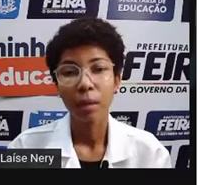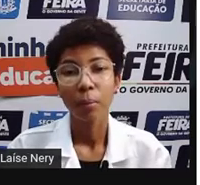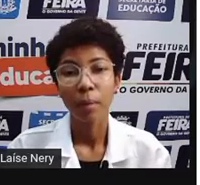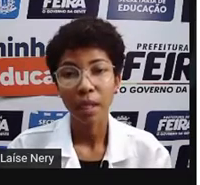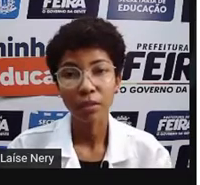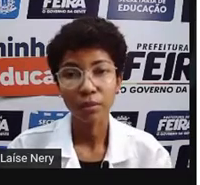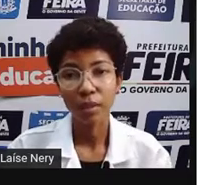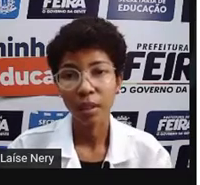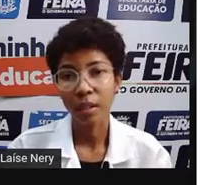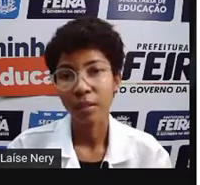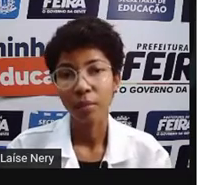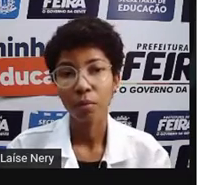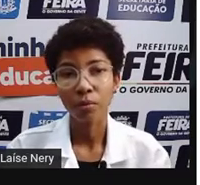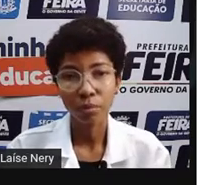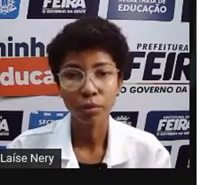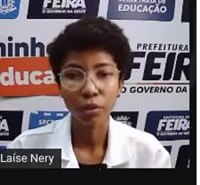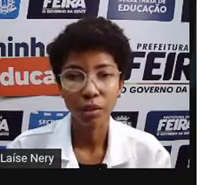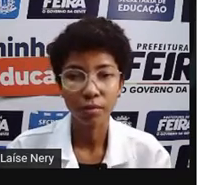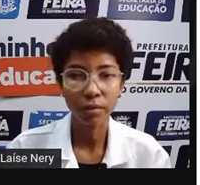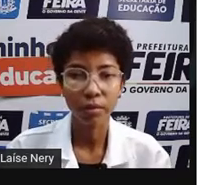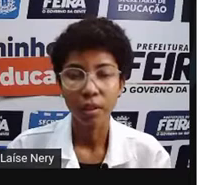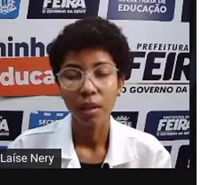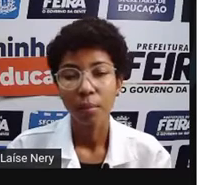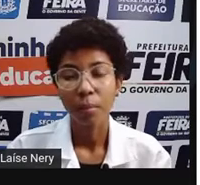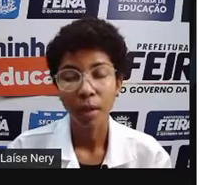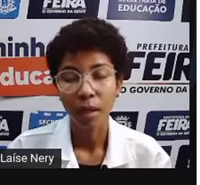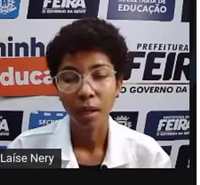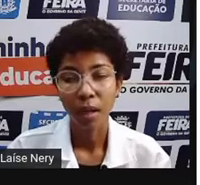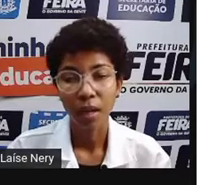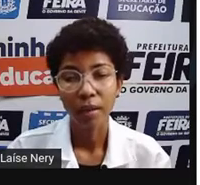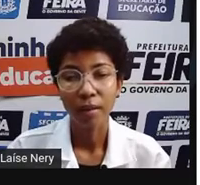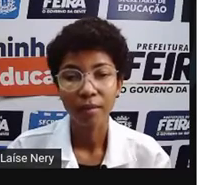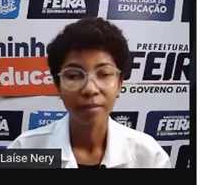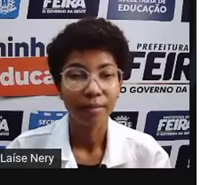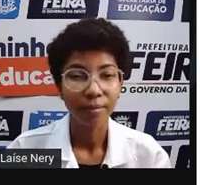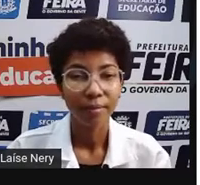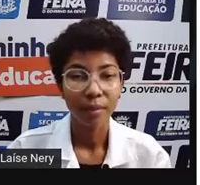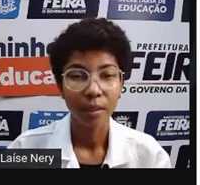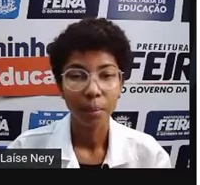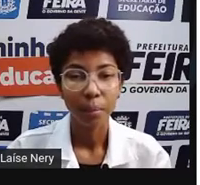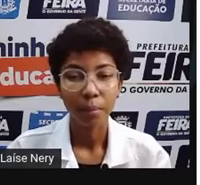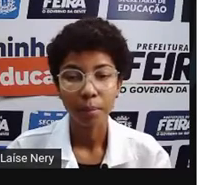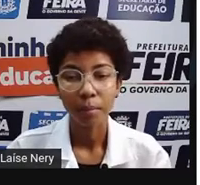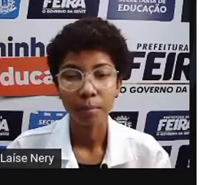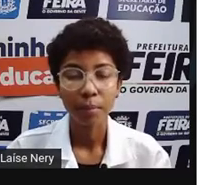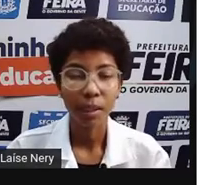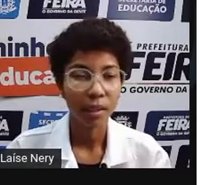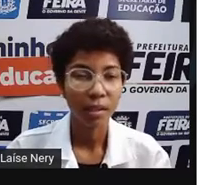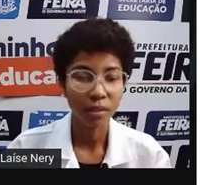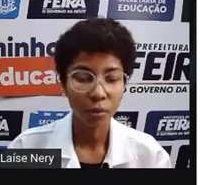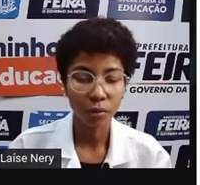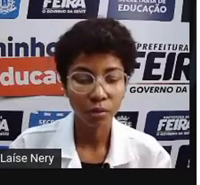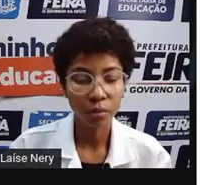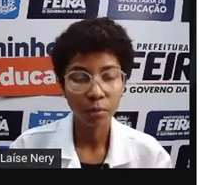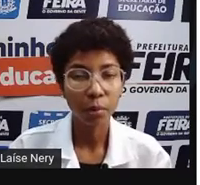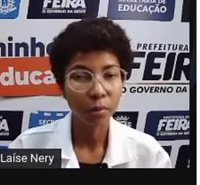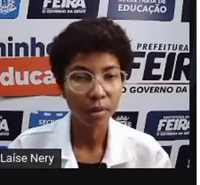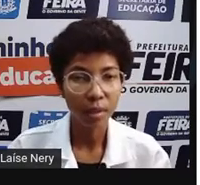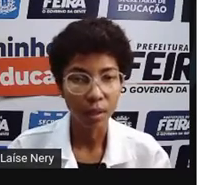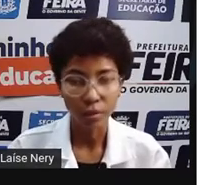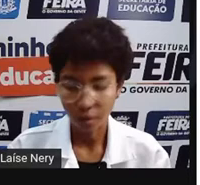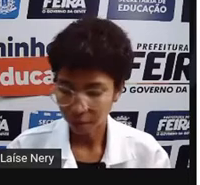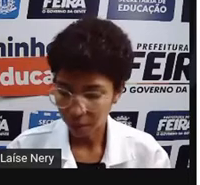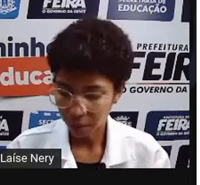mais do que bons motivos para ter esse consumo